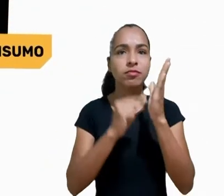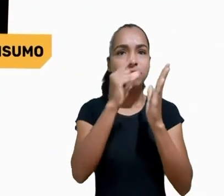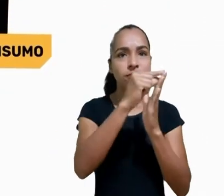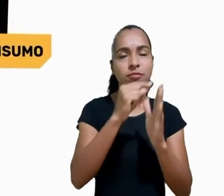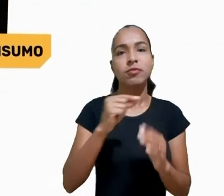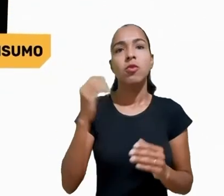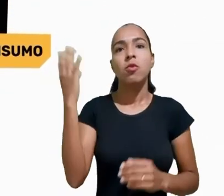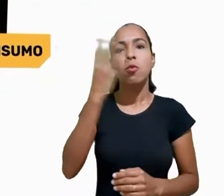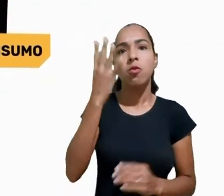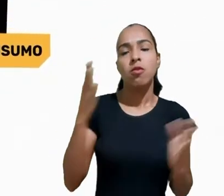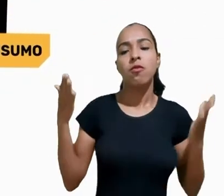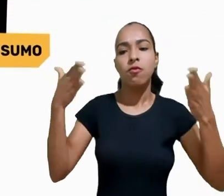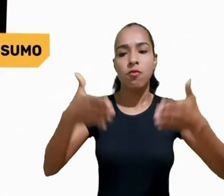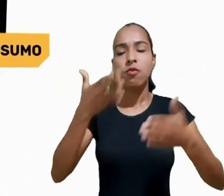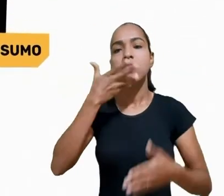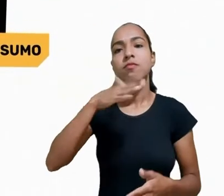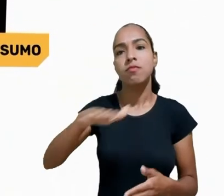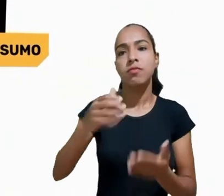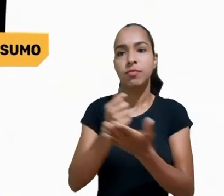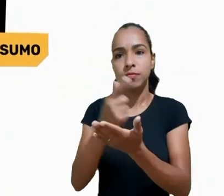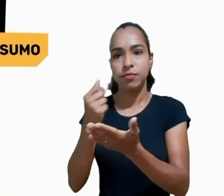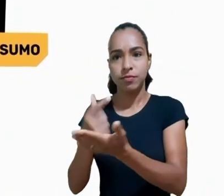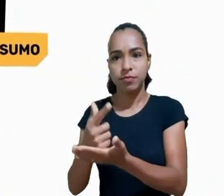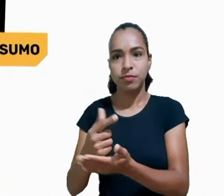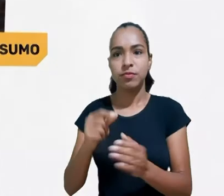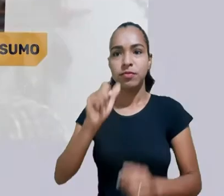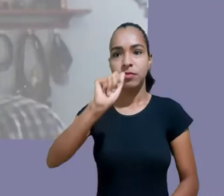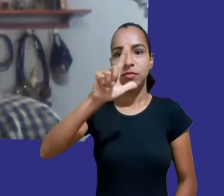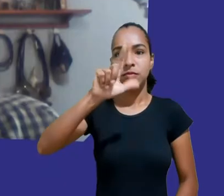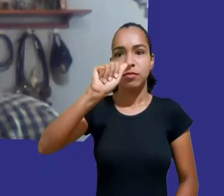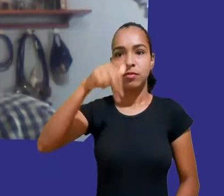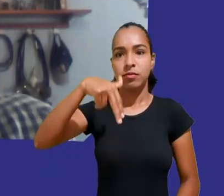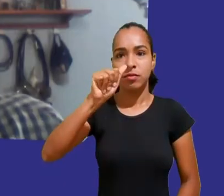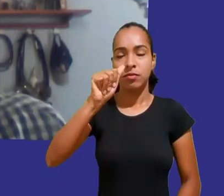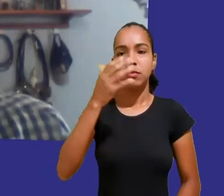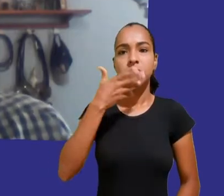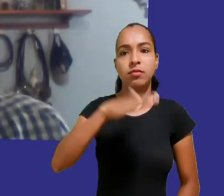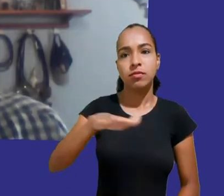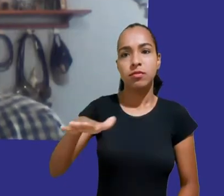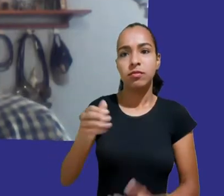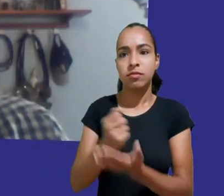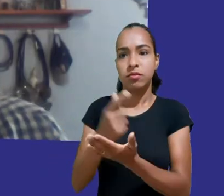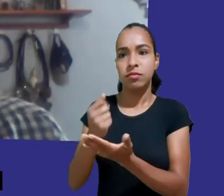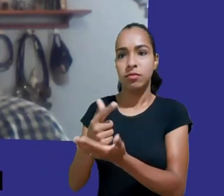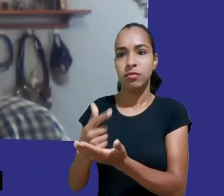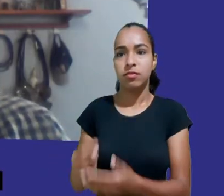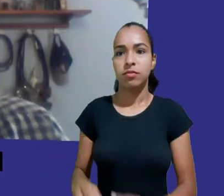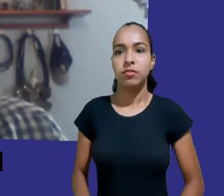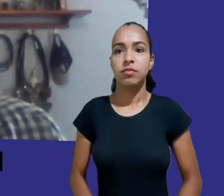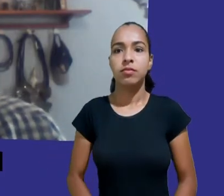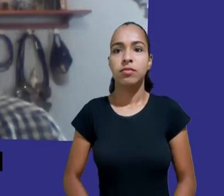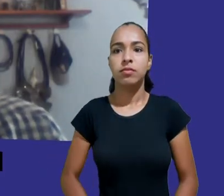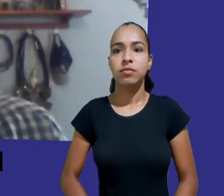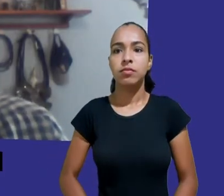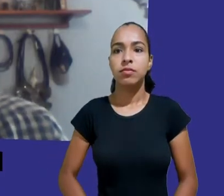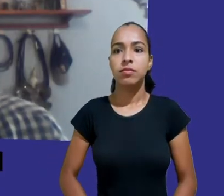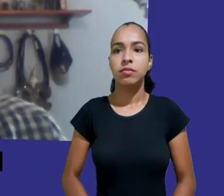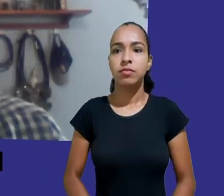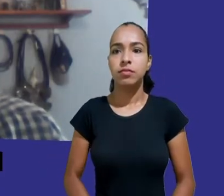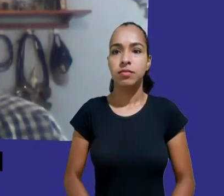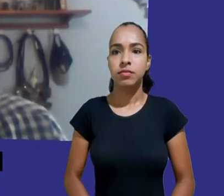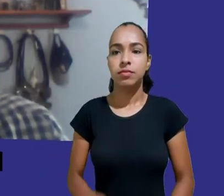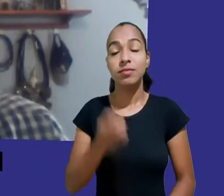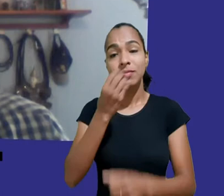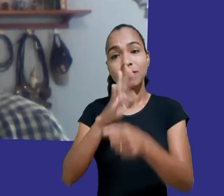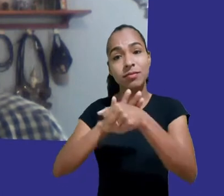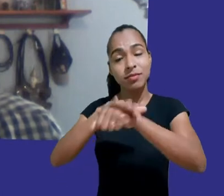e Consumo. Iniciativa Alana. Realização Criança e Consumo. Boa noite a todos e a todos. Nós estamos começando